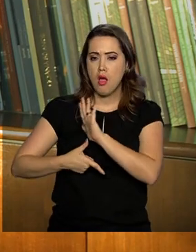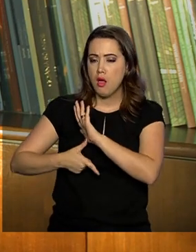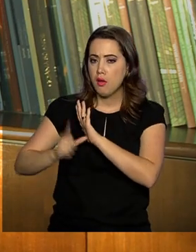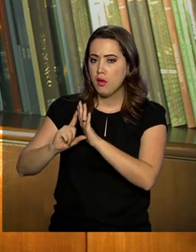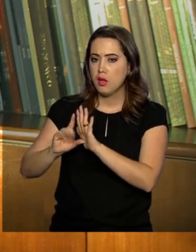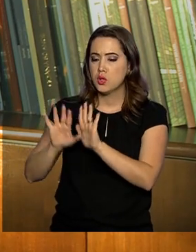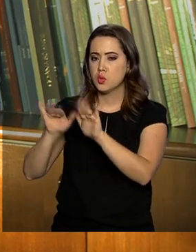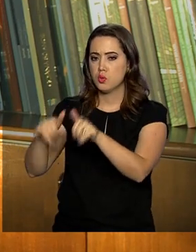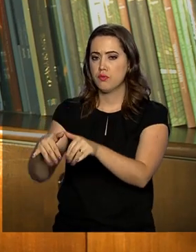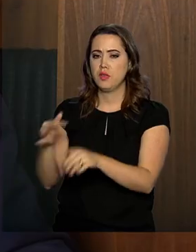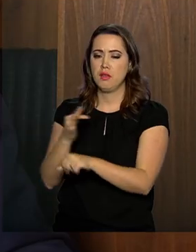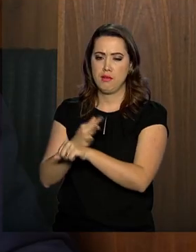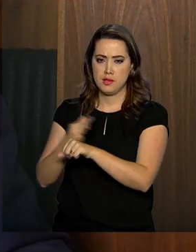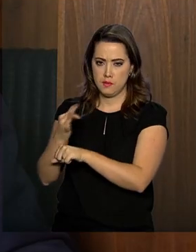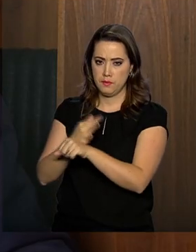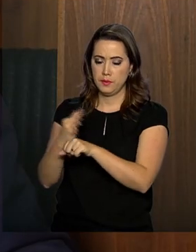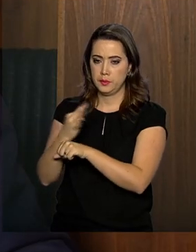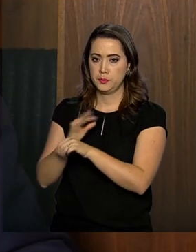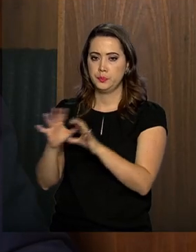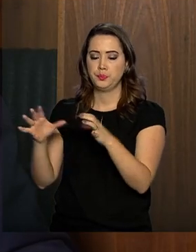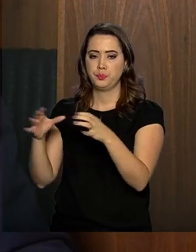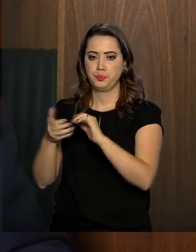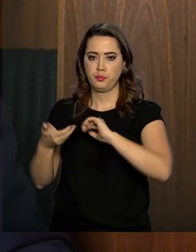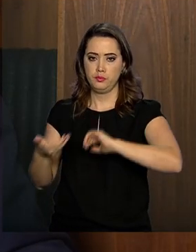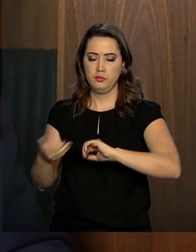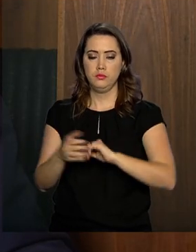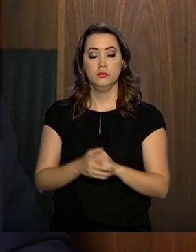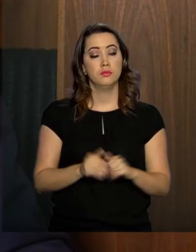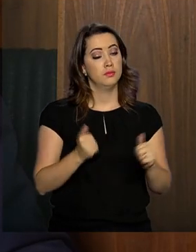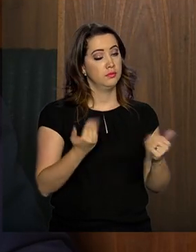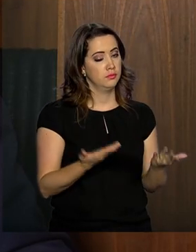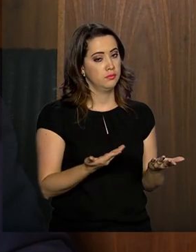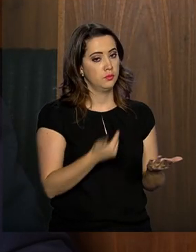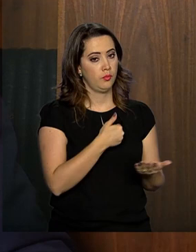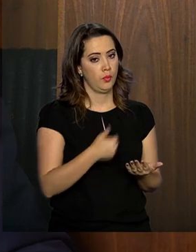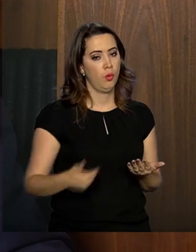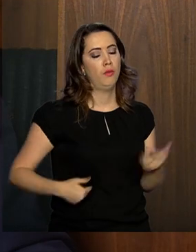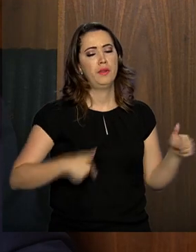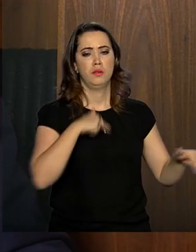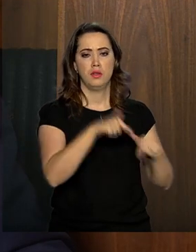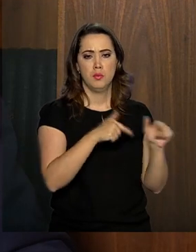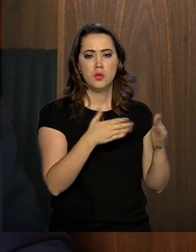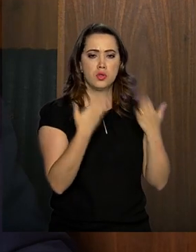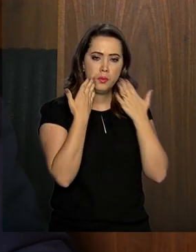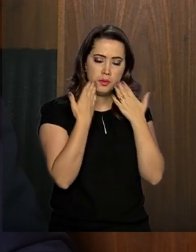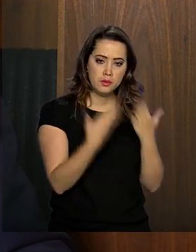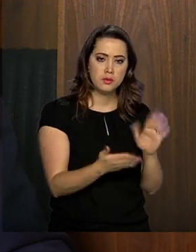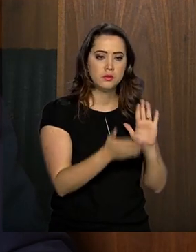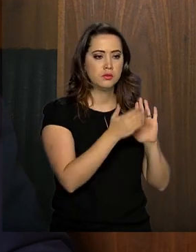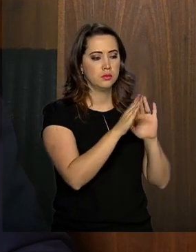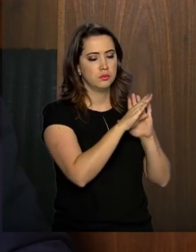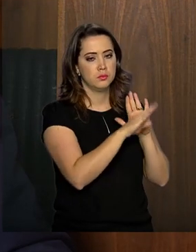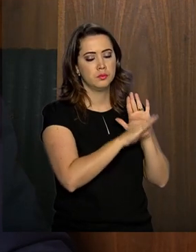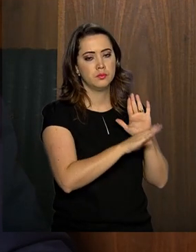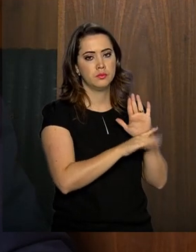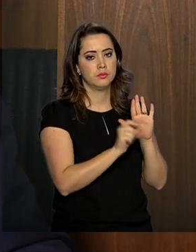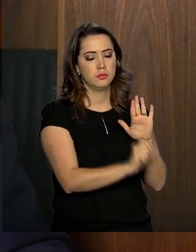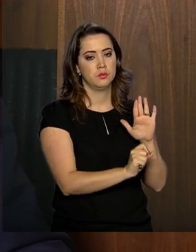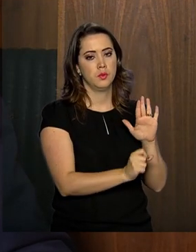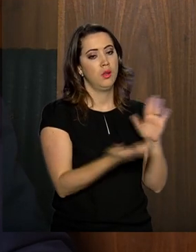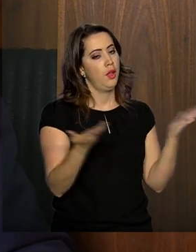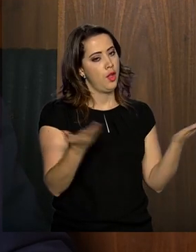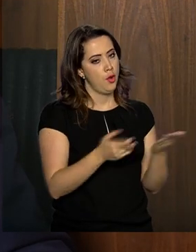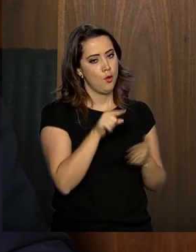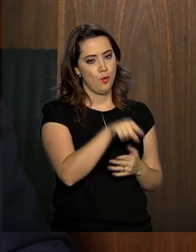do recesso parlamentar? Olha, o governo fez a sua parte. que entregou os projetos, a